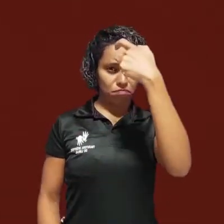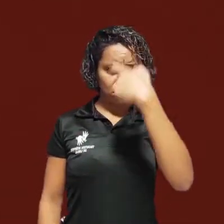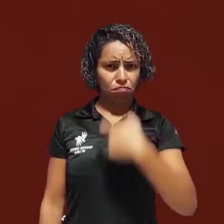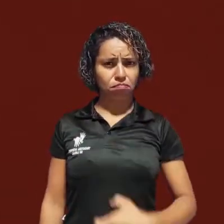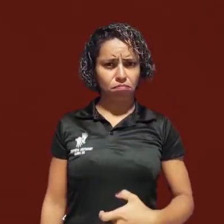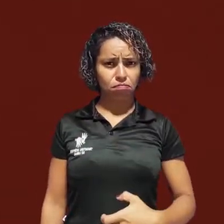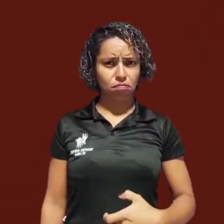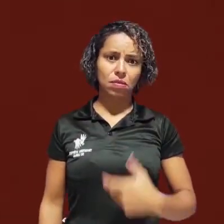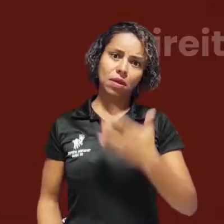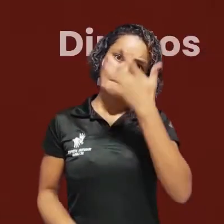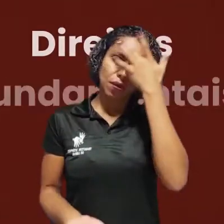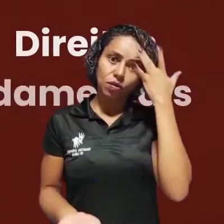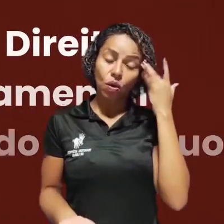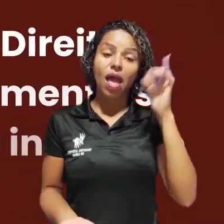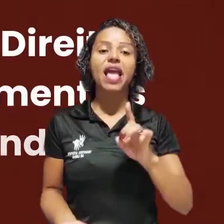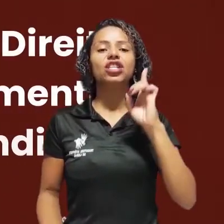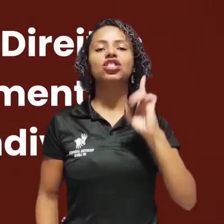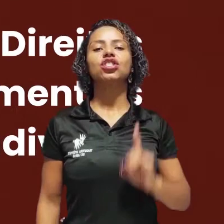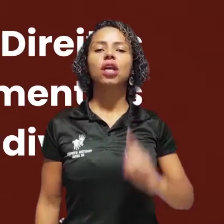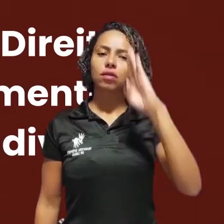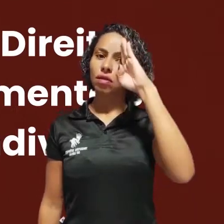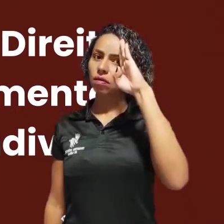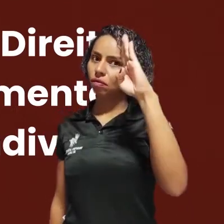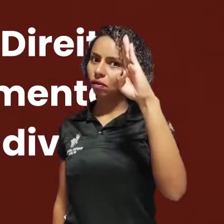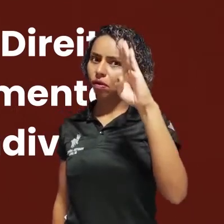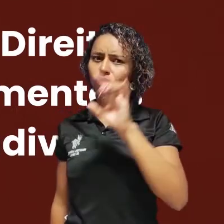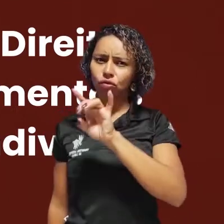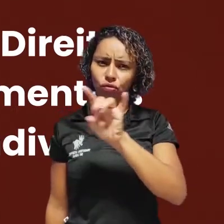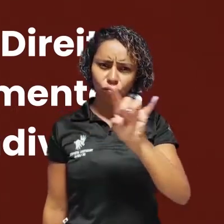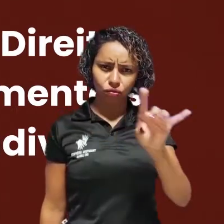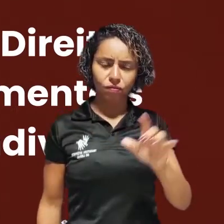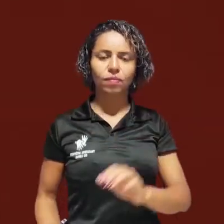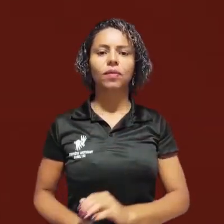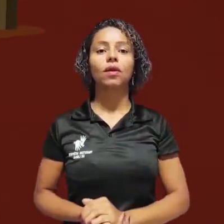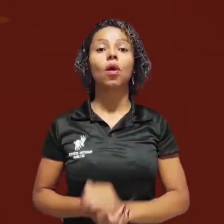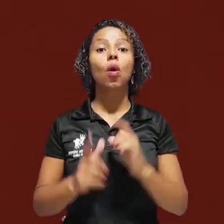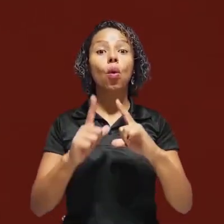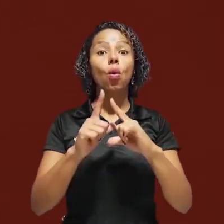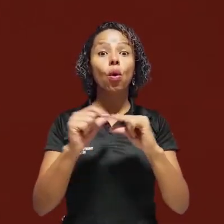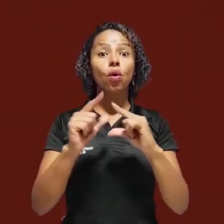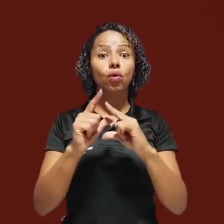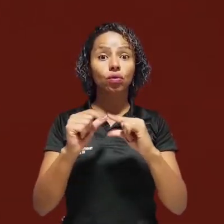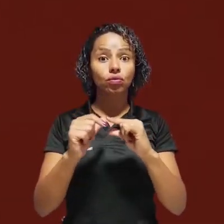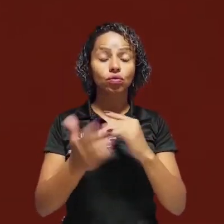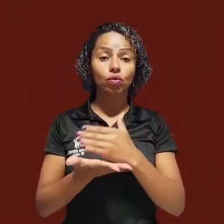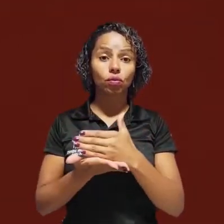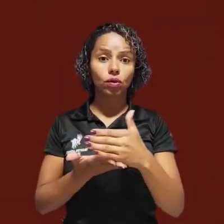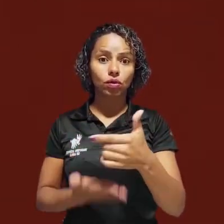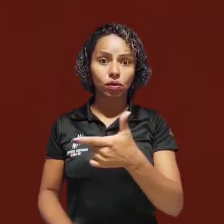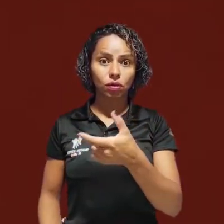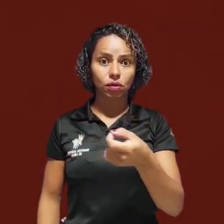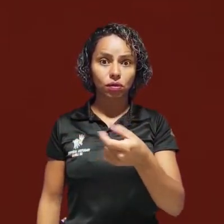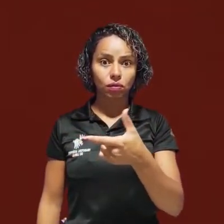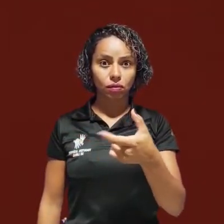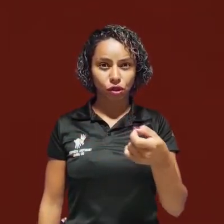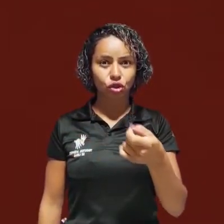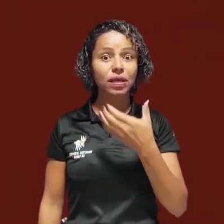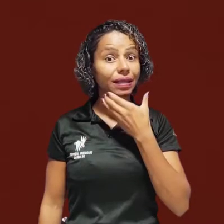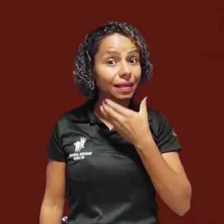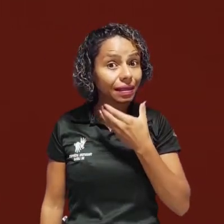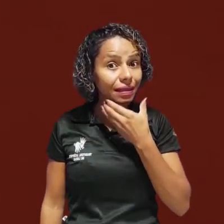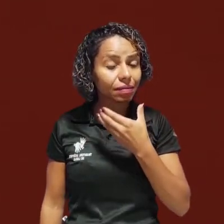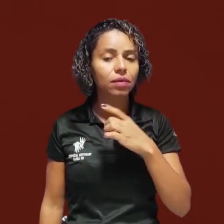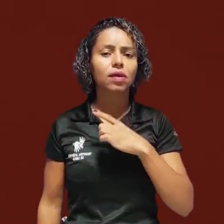personalidade, direitos fundamentais de todo indivíduo. Na UFJF, desde dezembro de